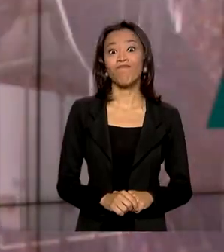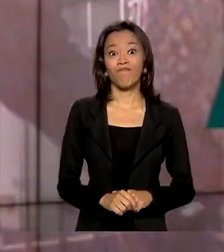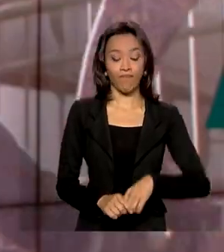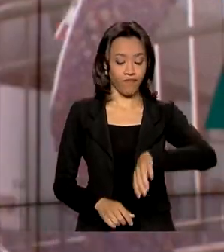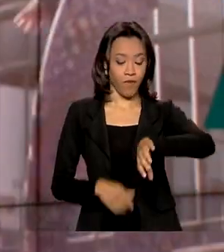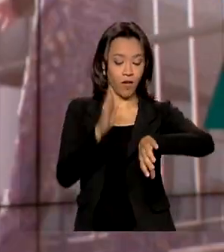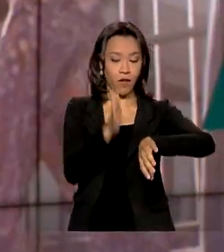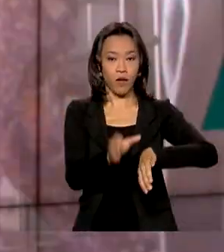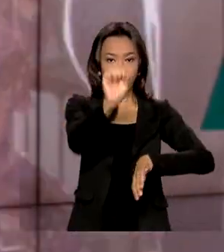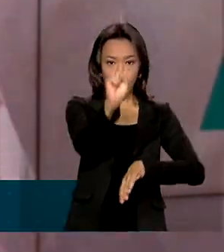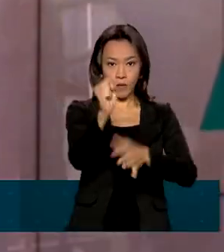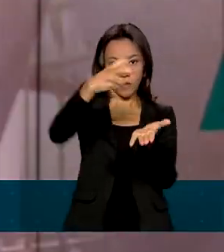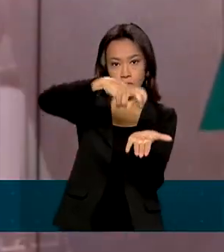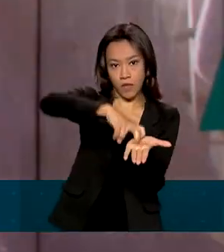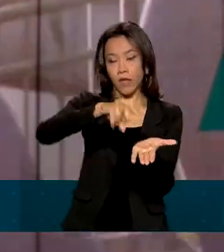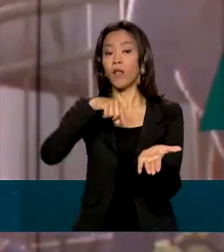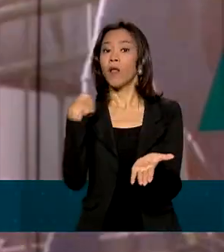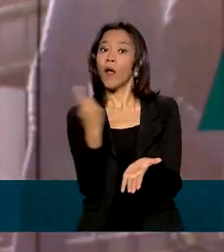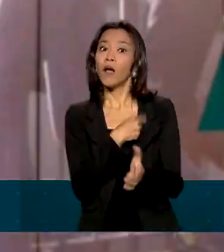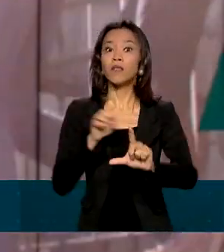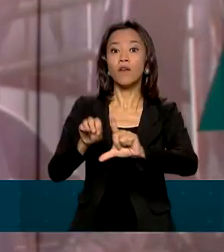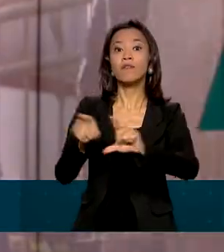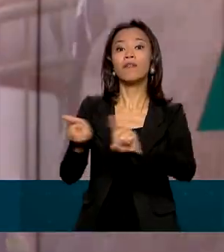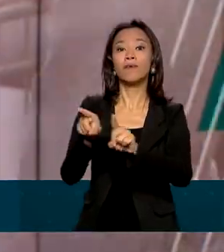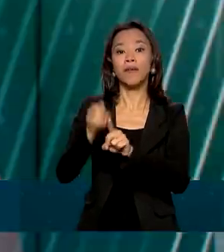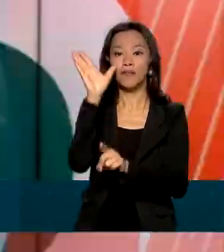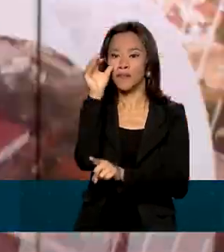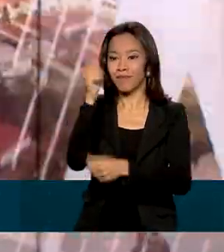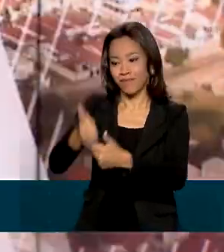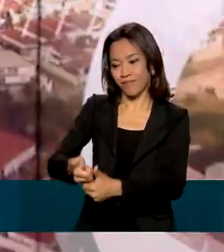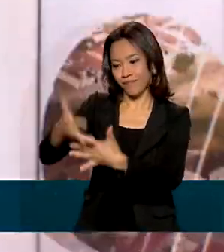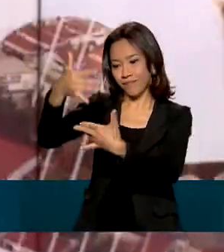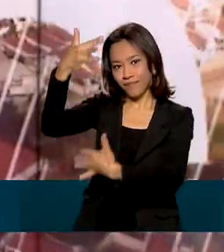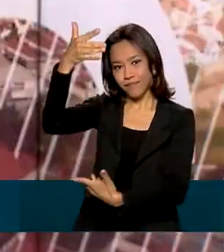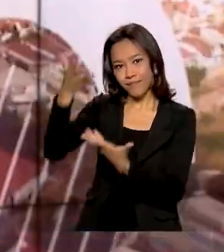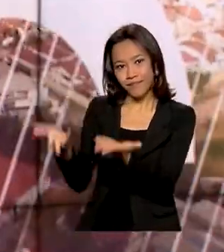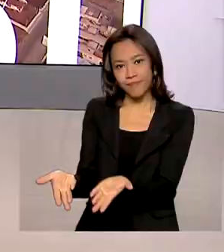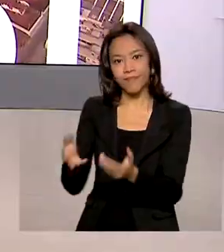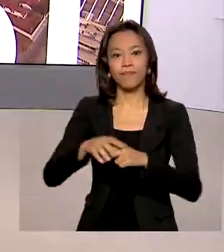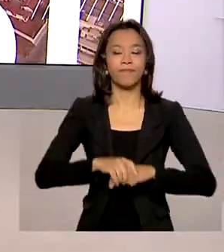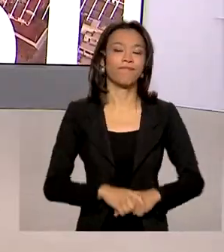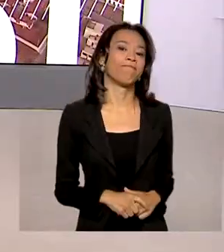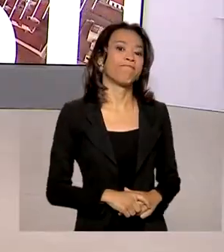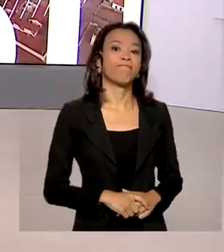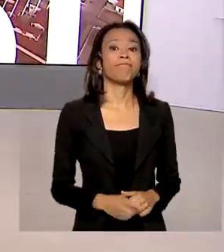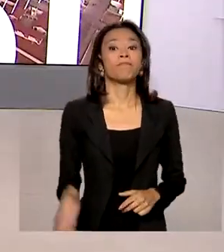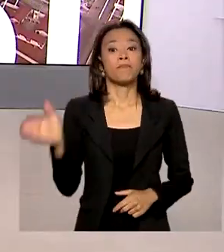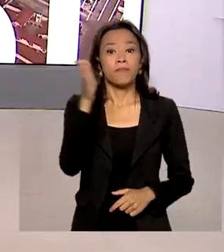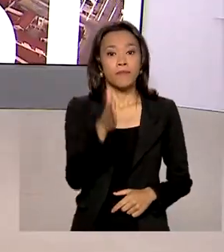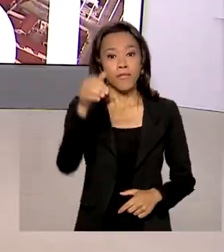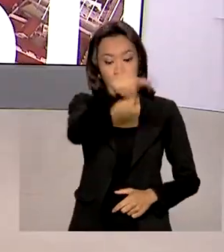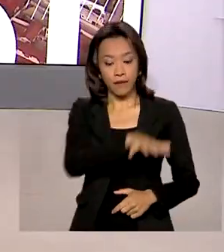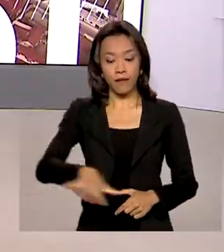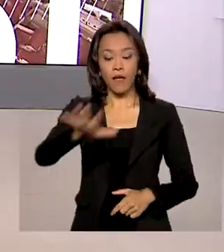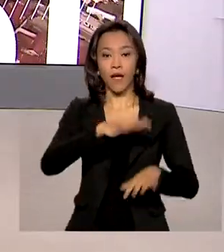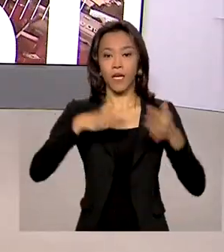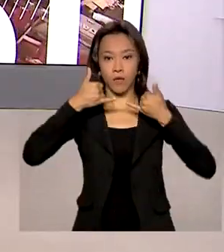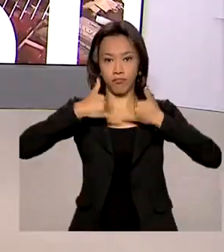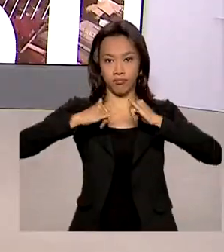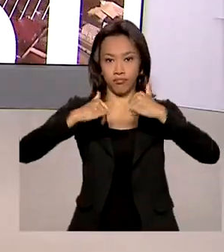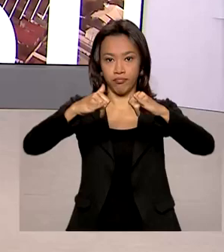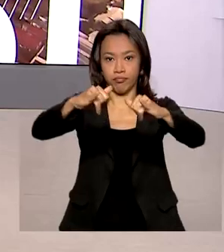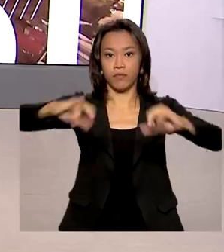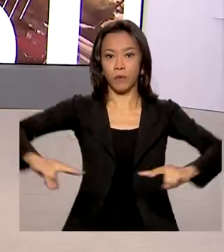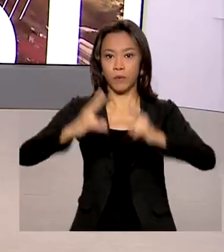Oito horas da manhã, estamos ao vivo também pelas redes sociais. O setor de energia aqui no